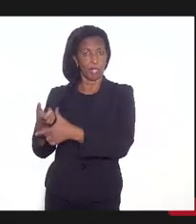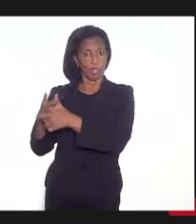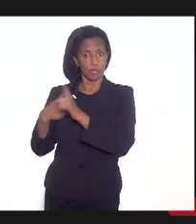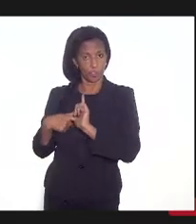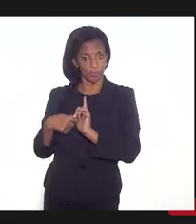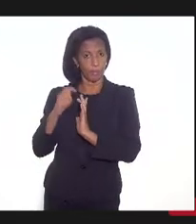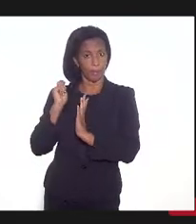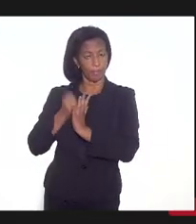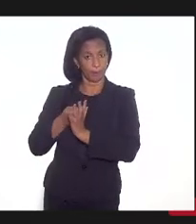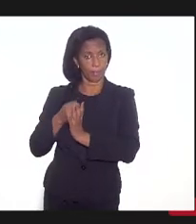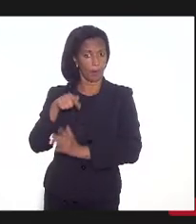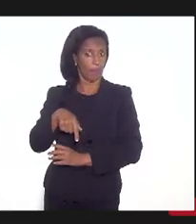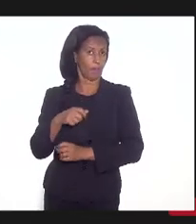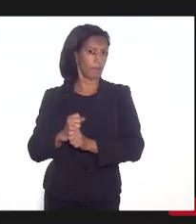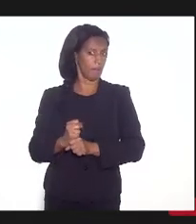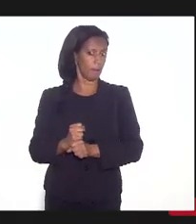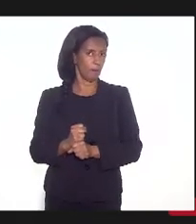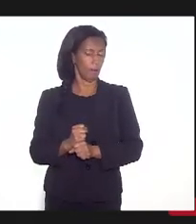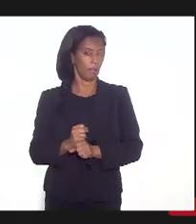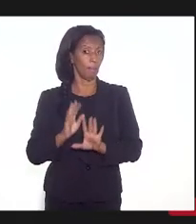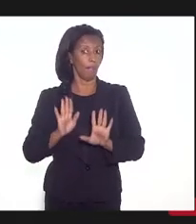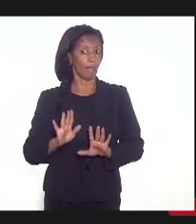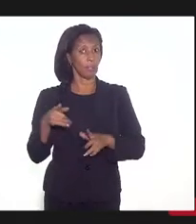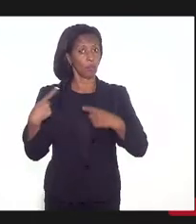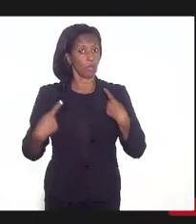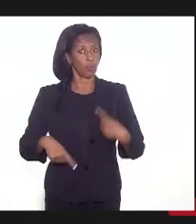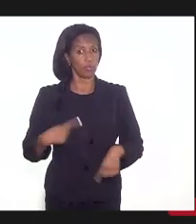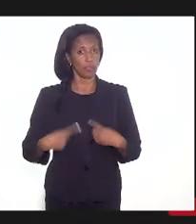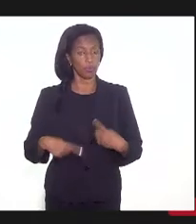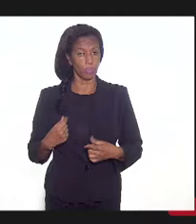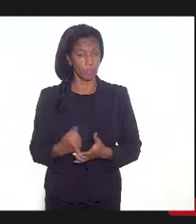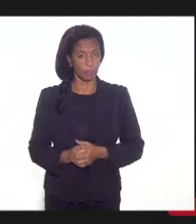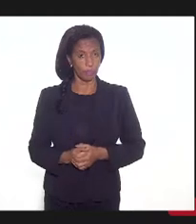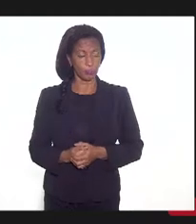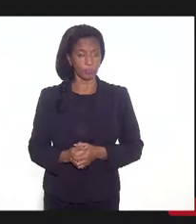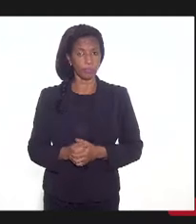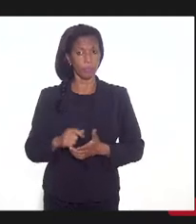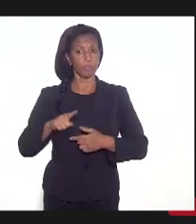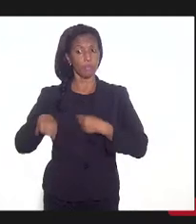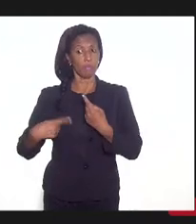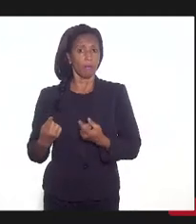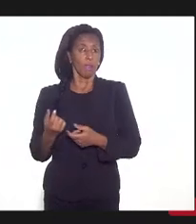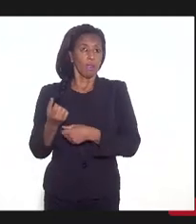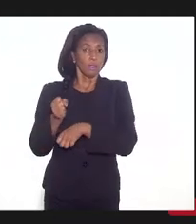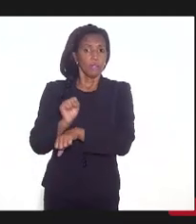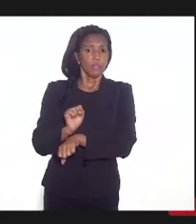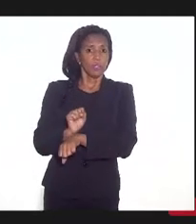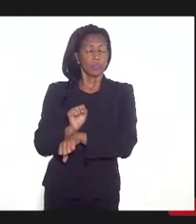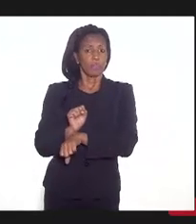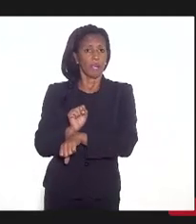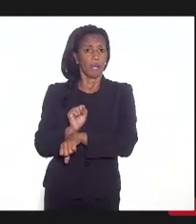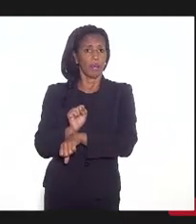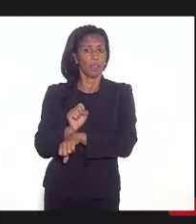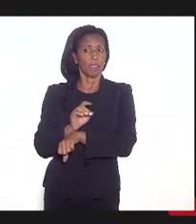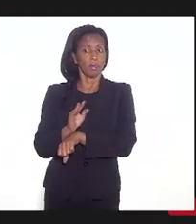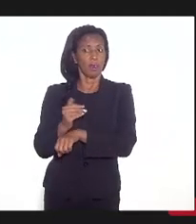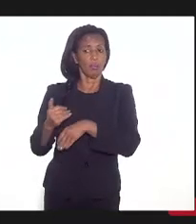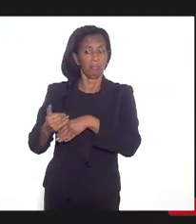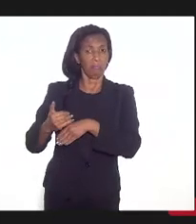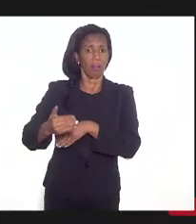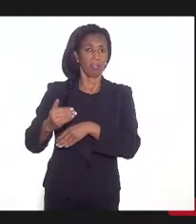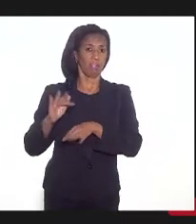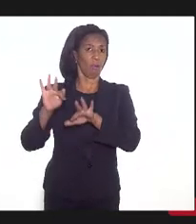ano. Mas aí, é uma discussão que a gente espera que ela não se dê aqui ao final.